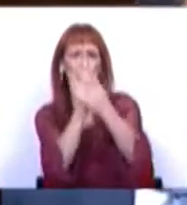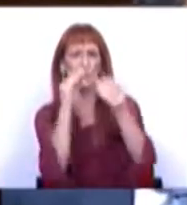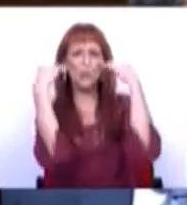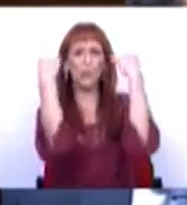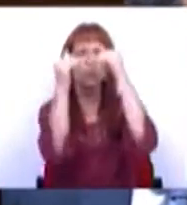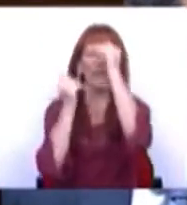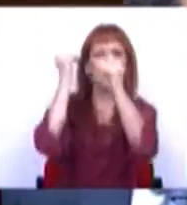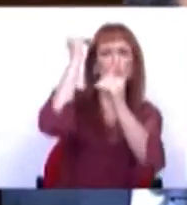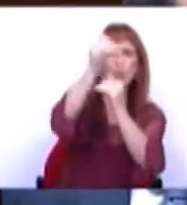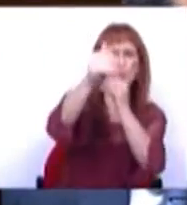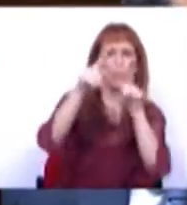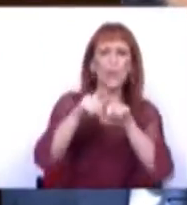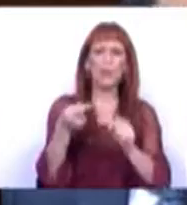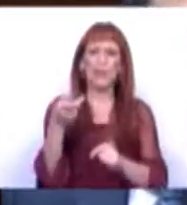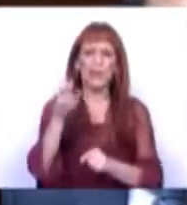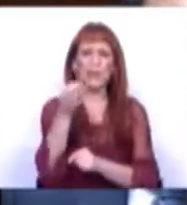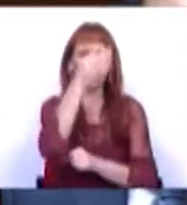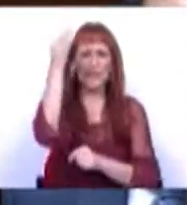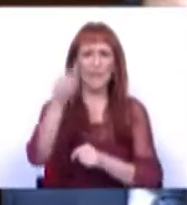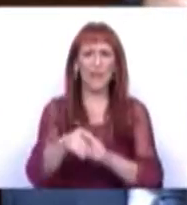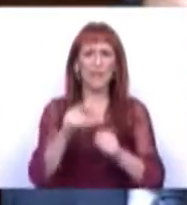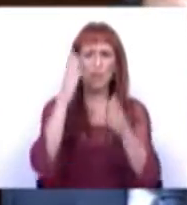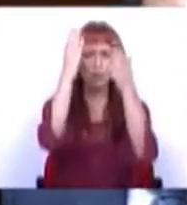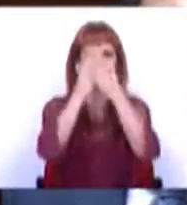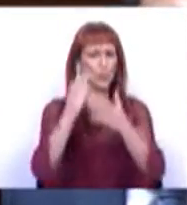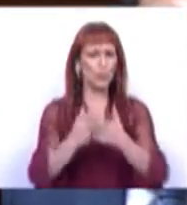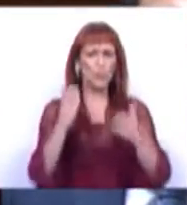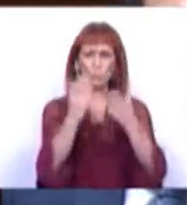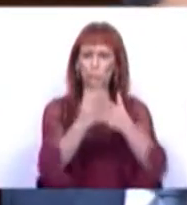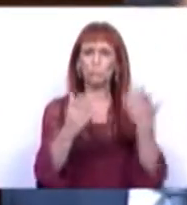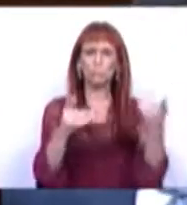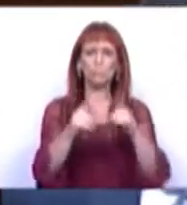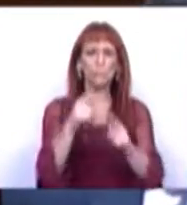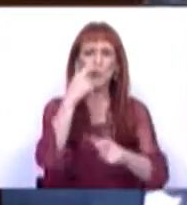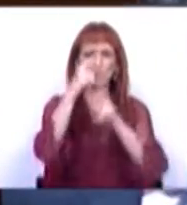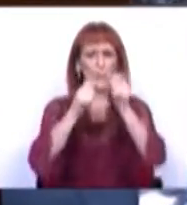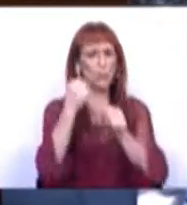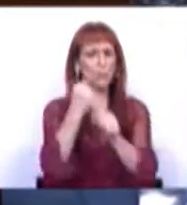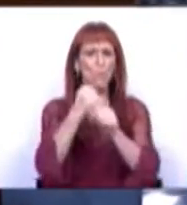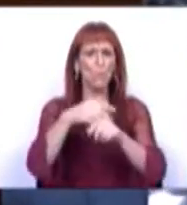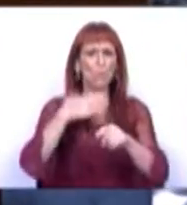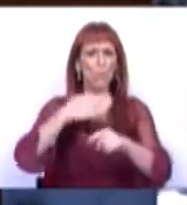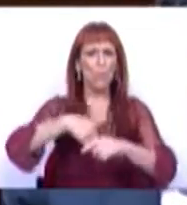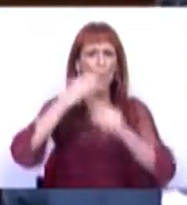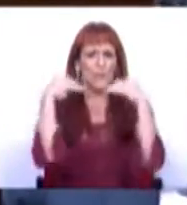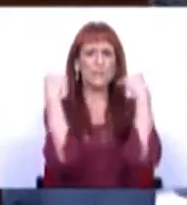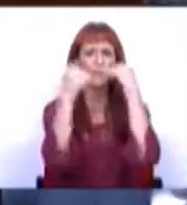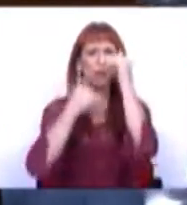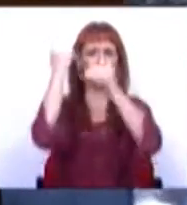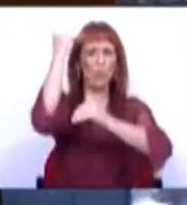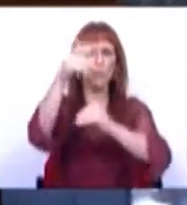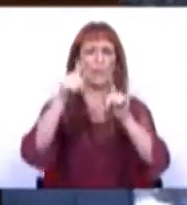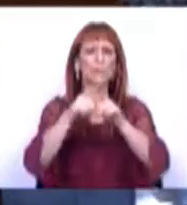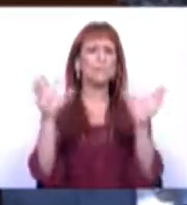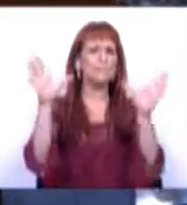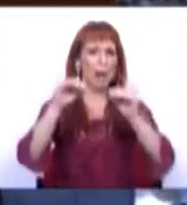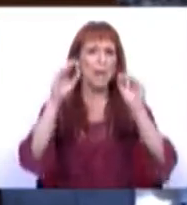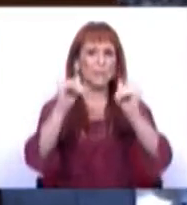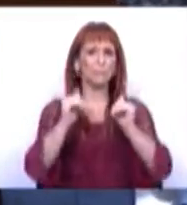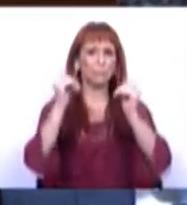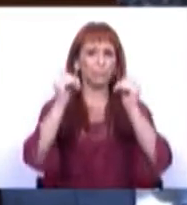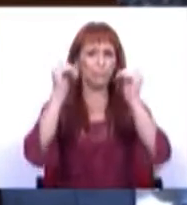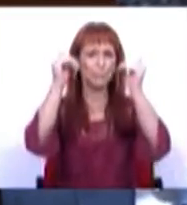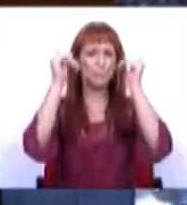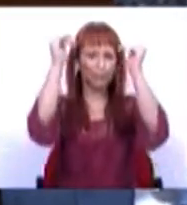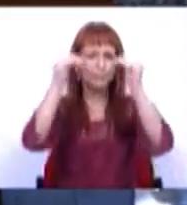ensino superior e numa taxa de escolaridade de população ativa com o ensino superior cada vez mais